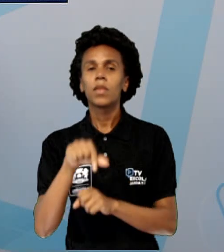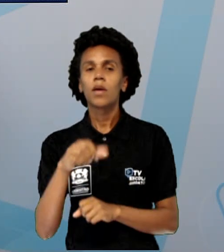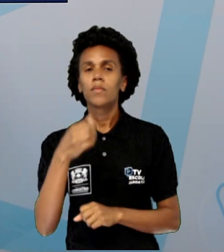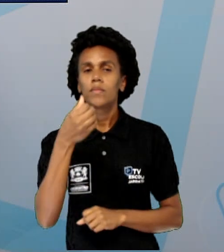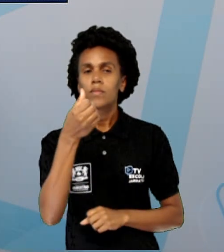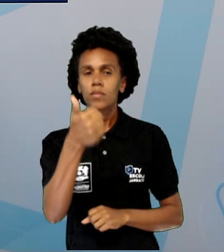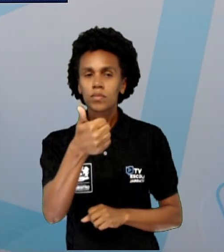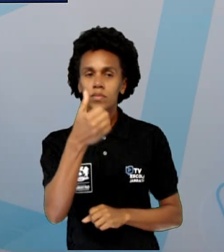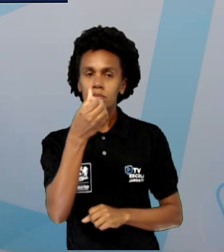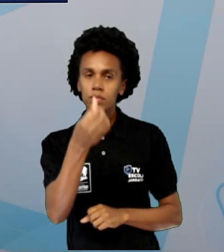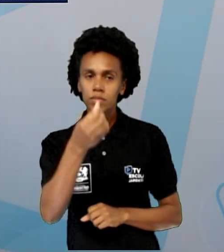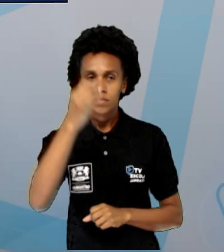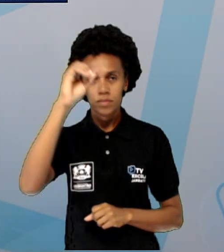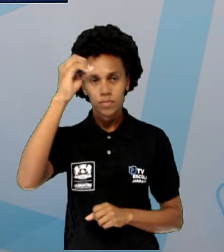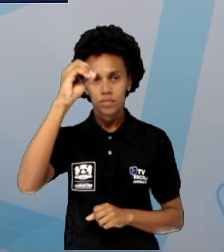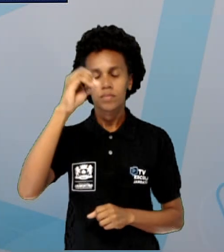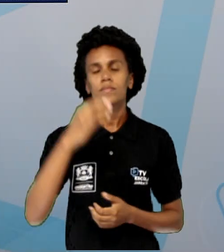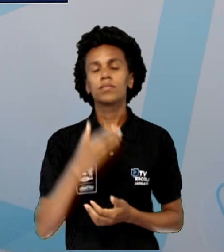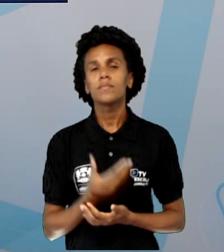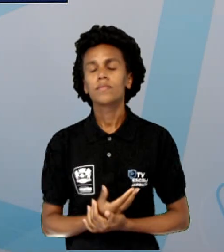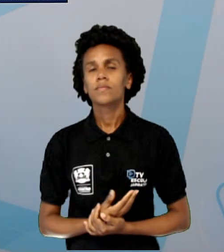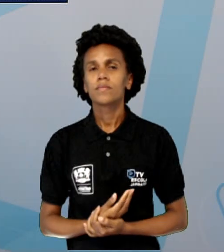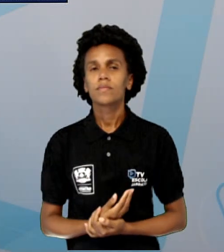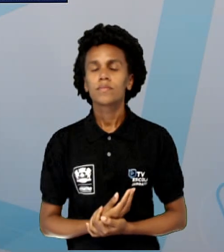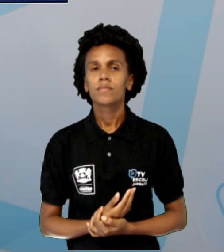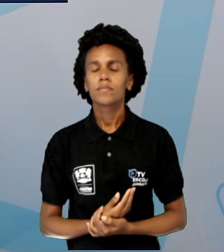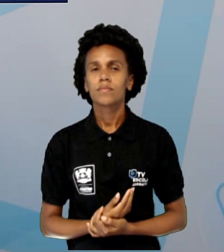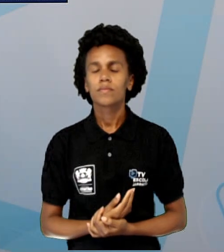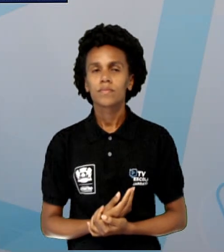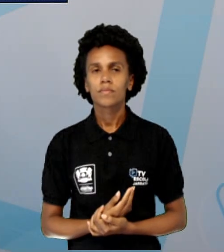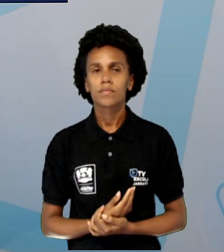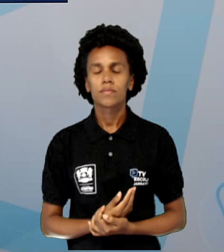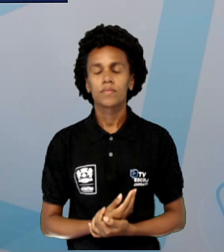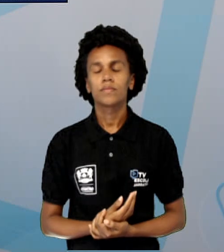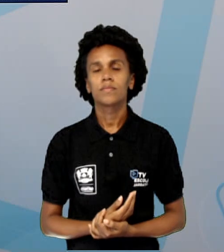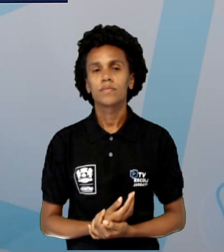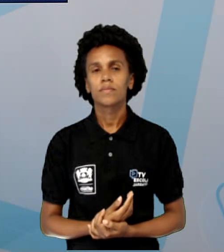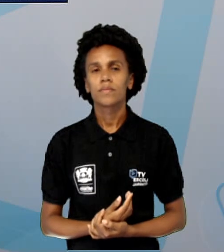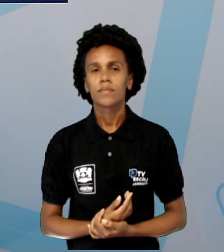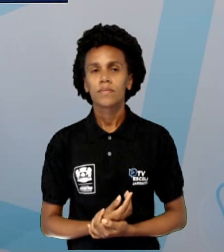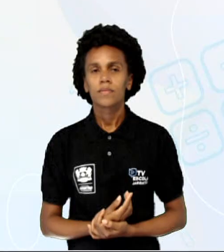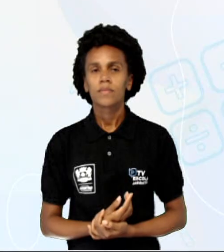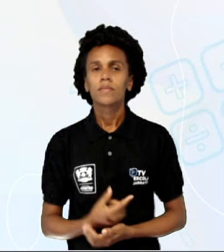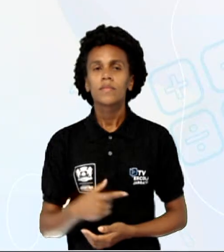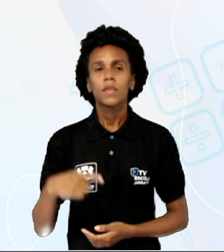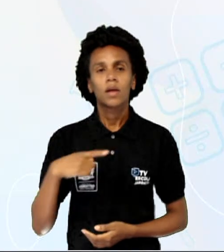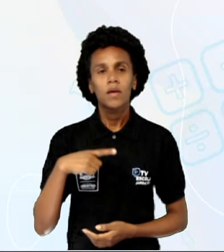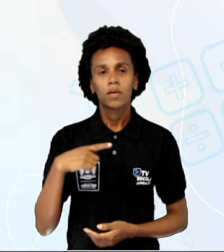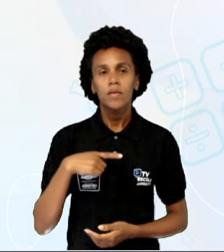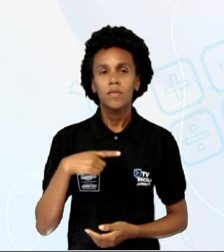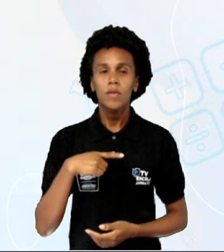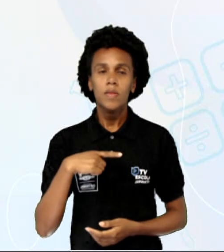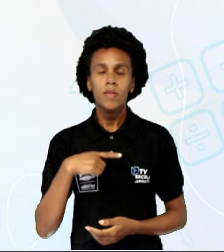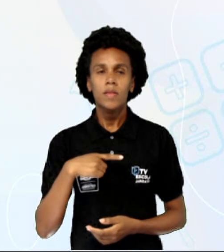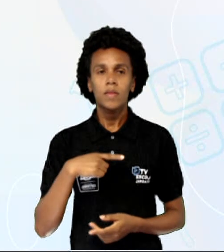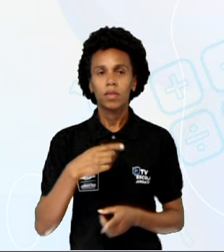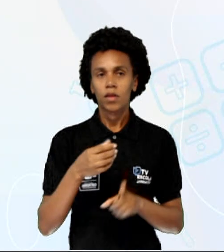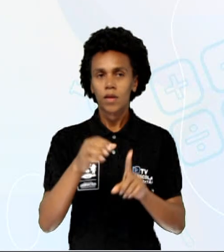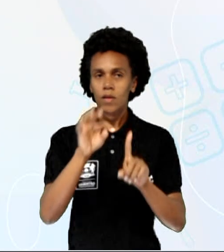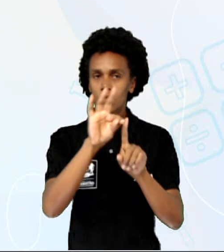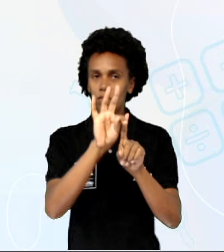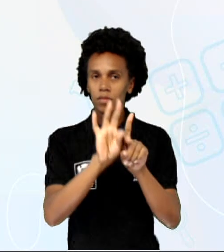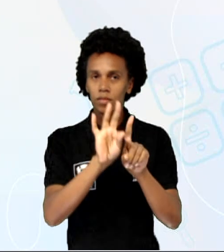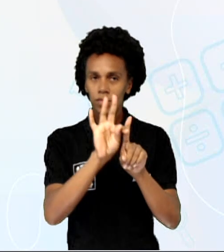6, houve uma queda até, perdão, houve um aumento de 14 graus Celsius até as 12 horas.